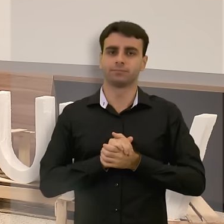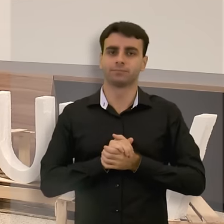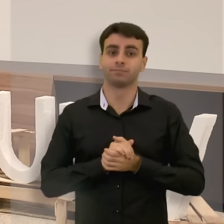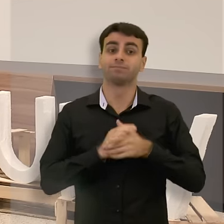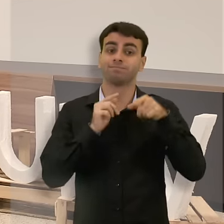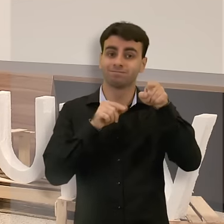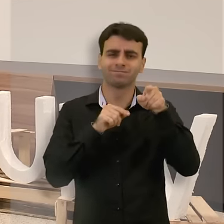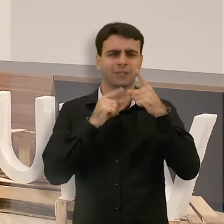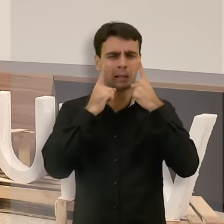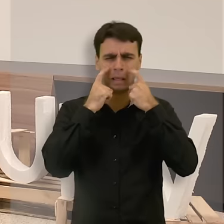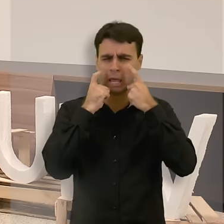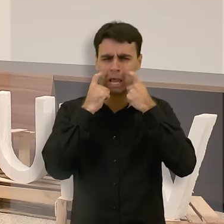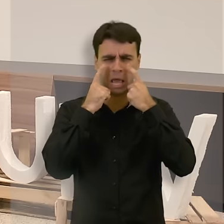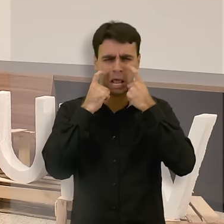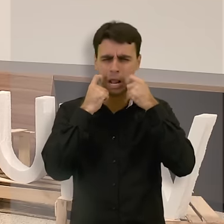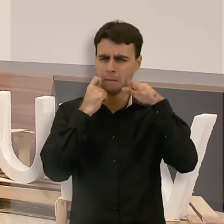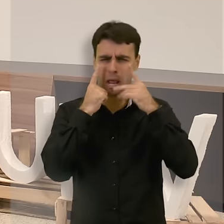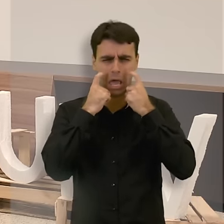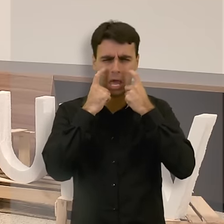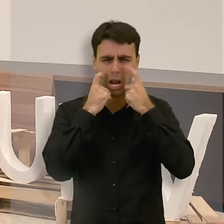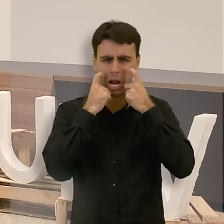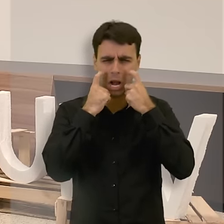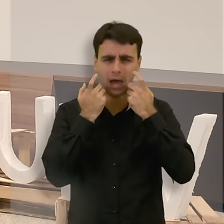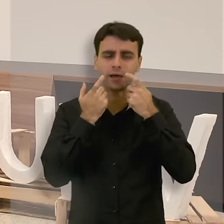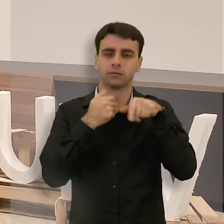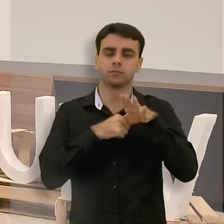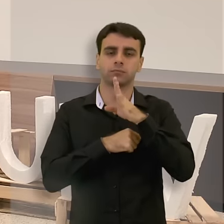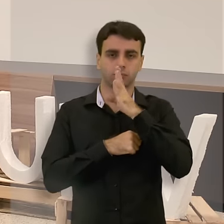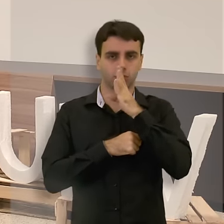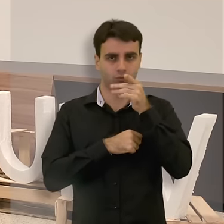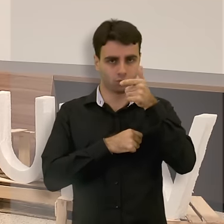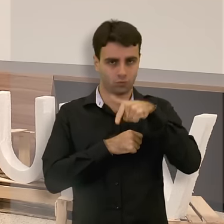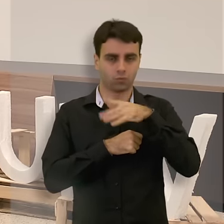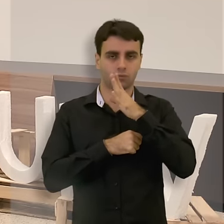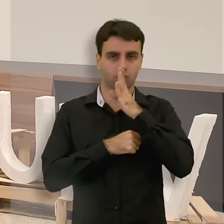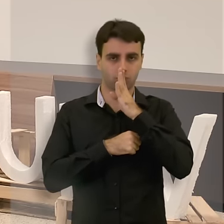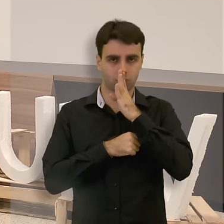A paciente chorou mais, a gente ficou um pouco mais em silêncio.